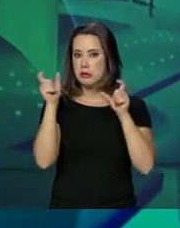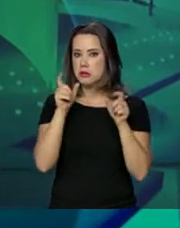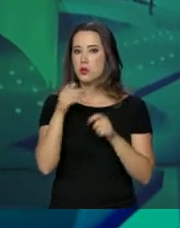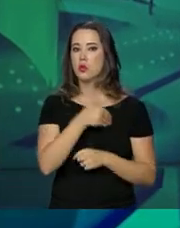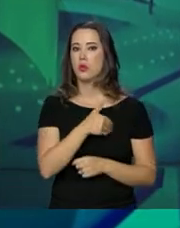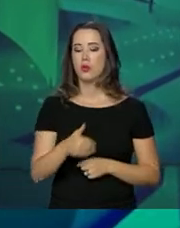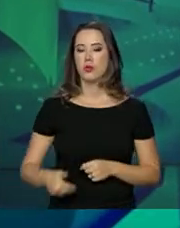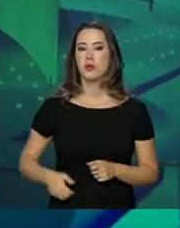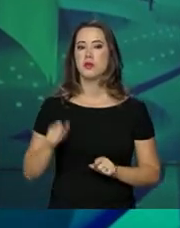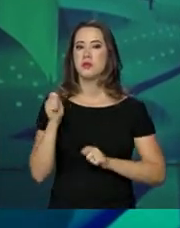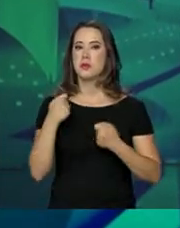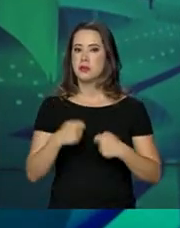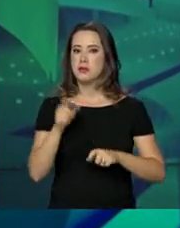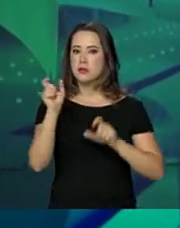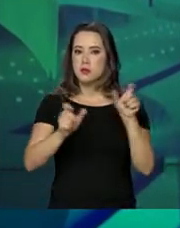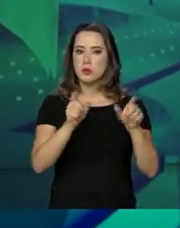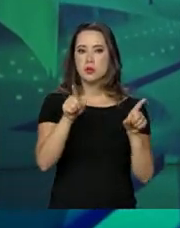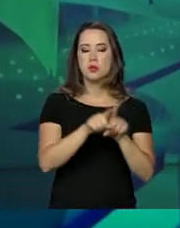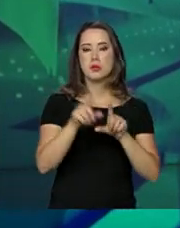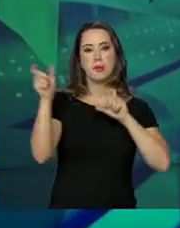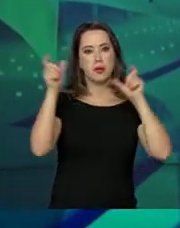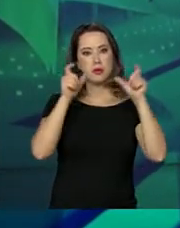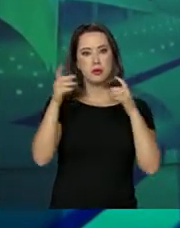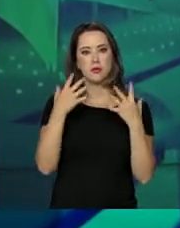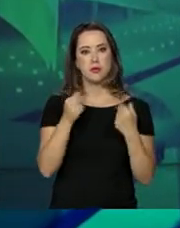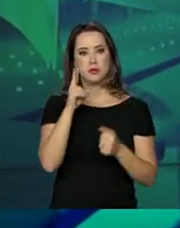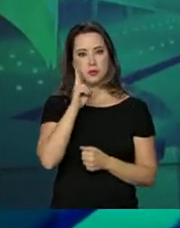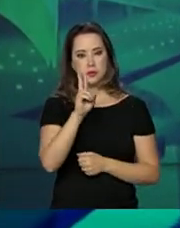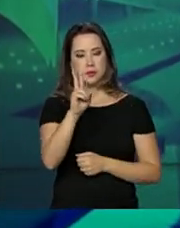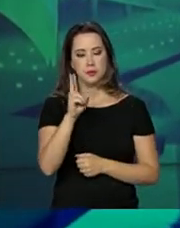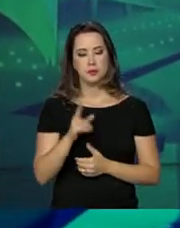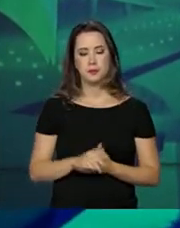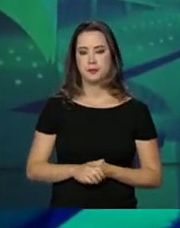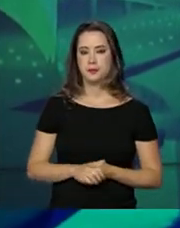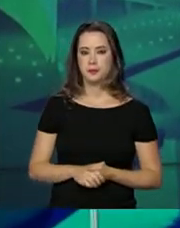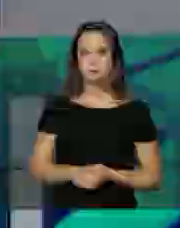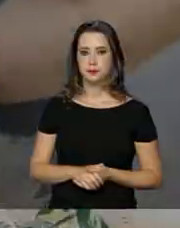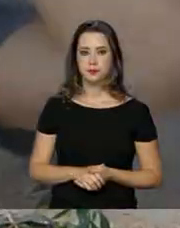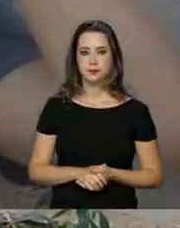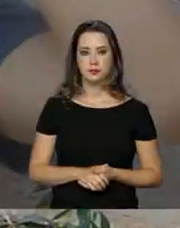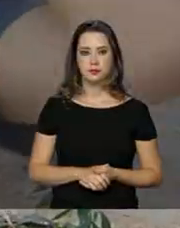necessário que os beneficiários também fiquem atentos. Vamos saber mais na reportagem.